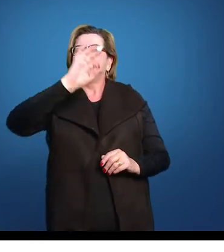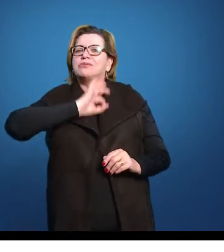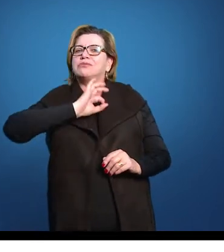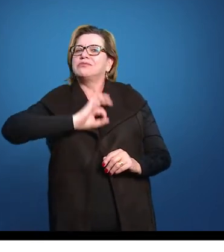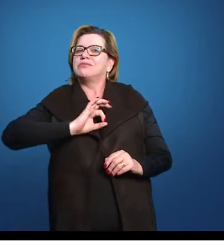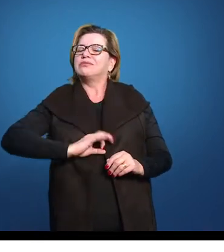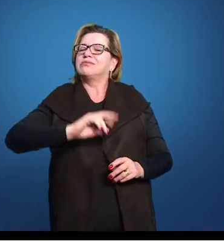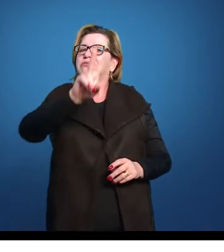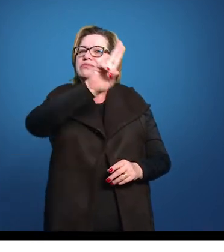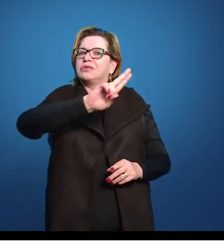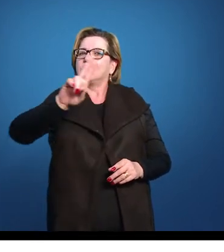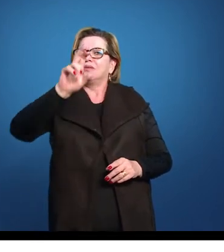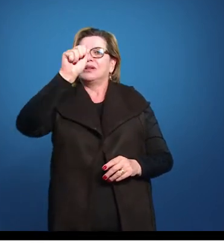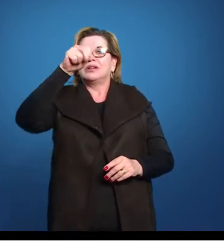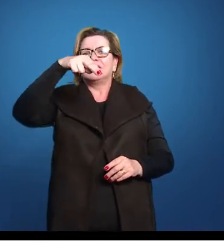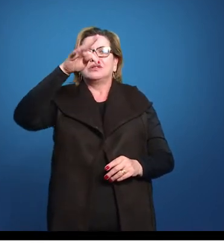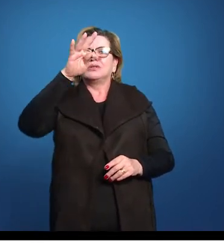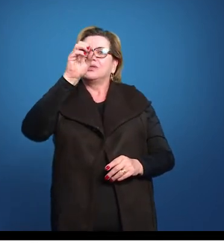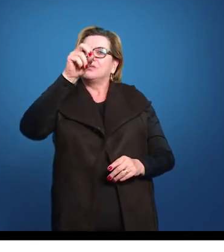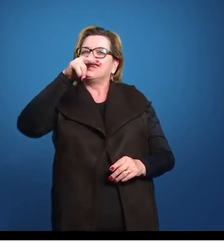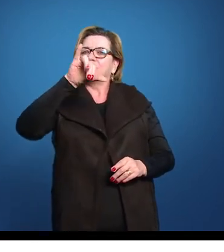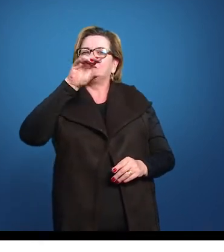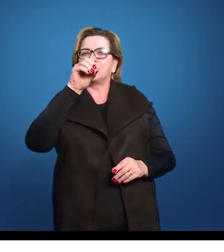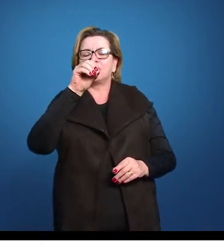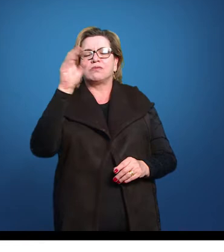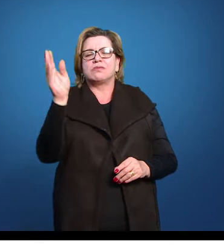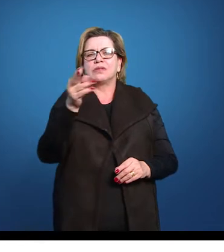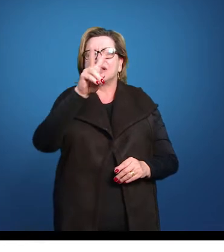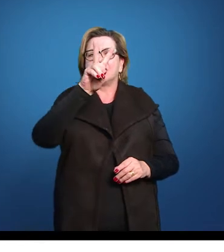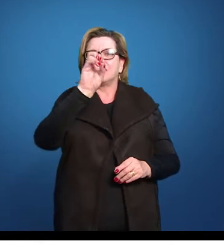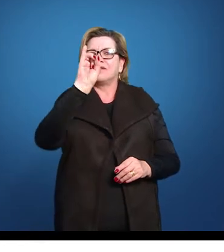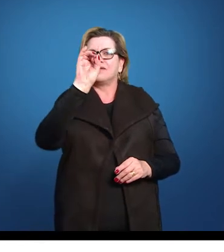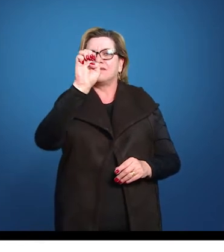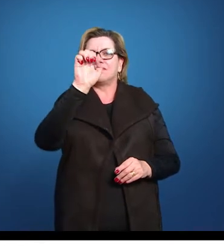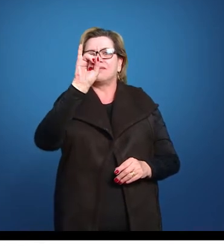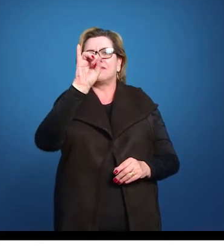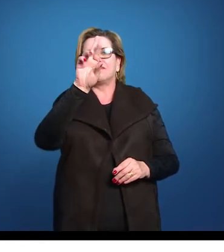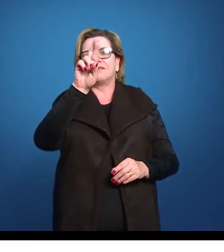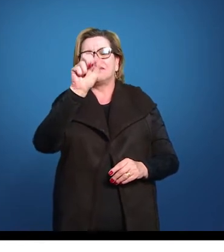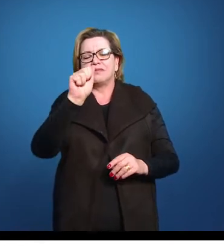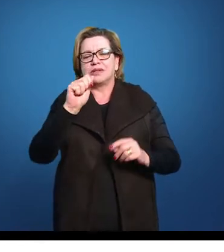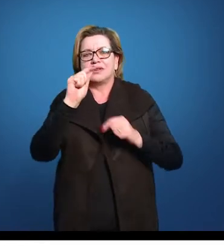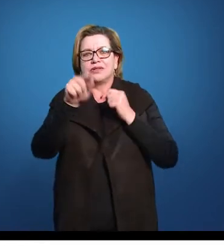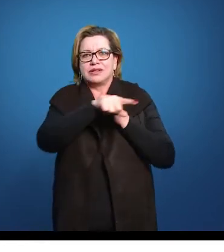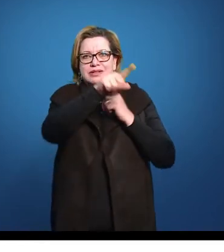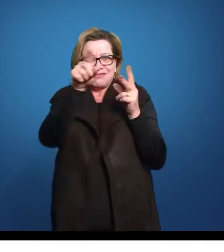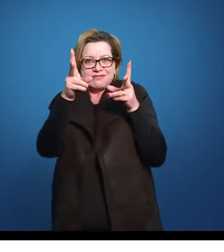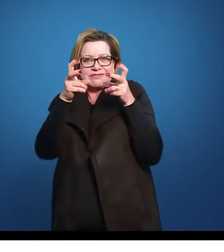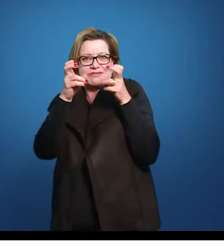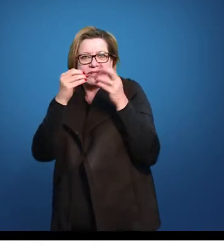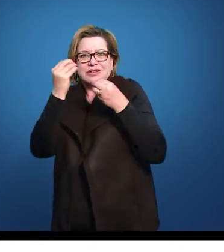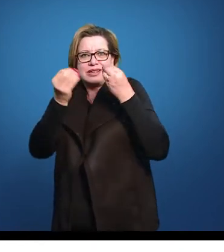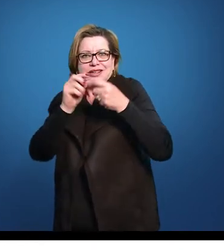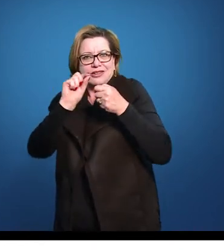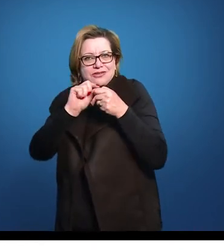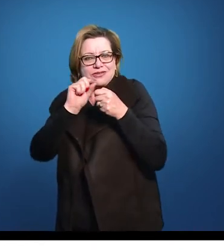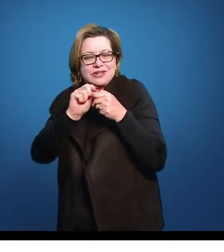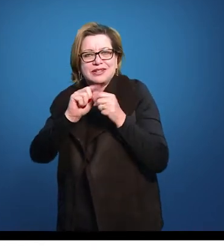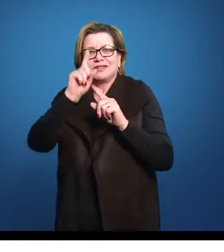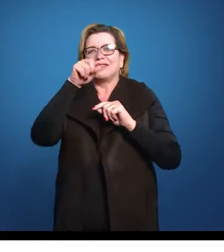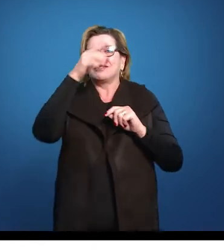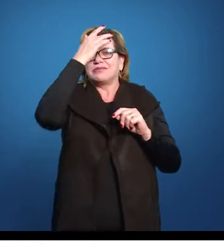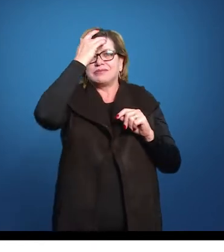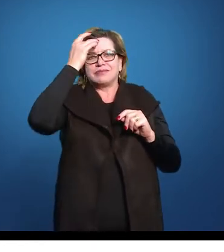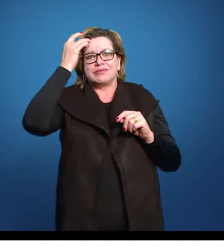notem que a gente tem a produção, quem produz nessa época em que o Brasil é uma colônia, uma grande lavoura de Portugal, são as